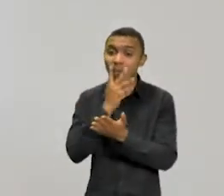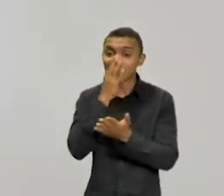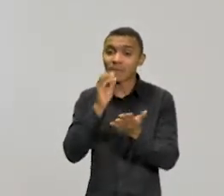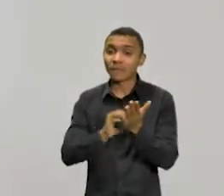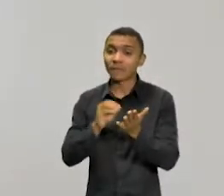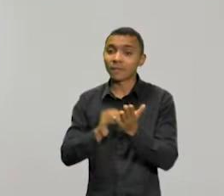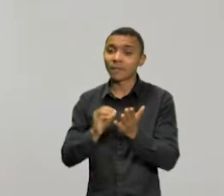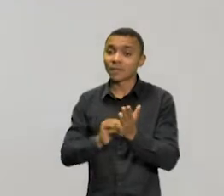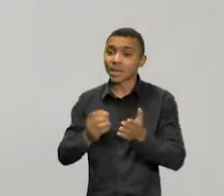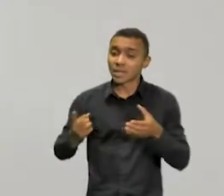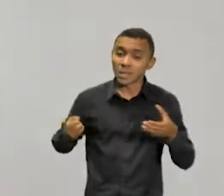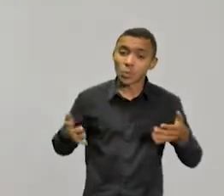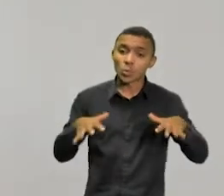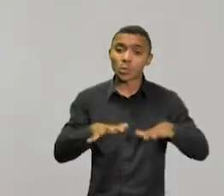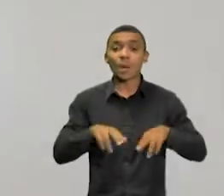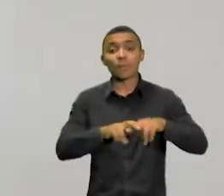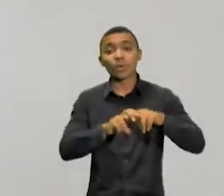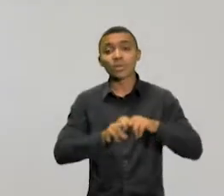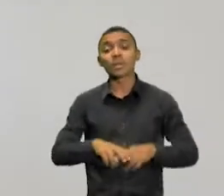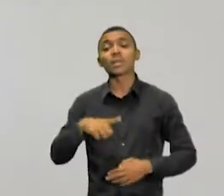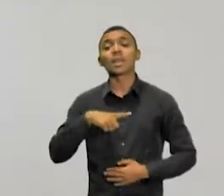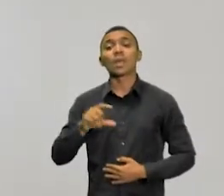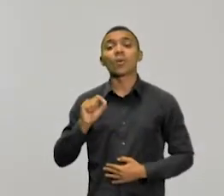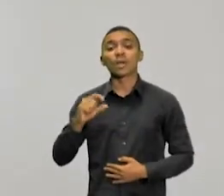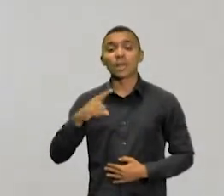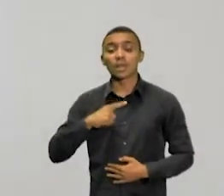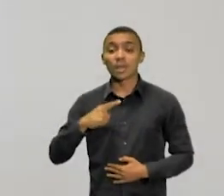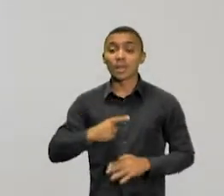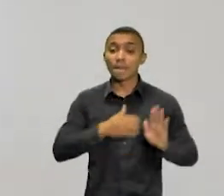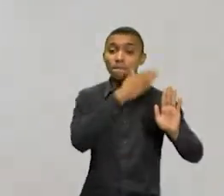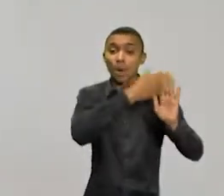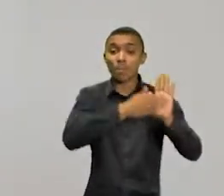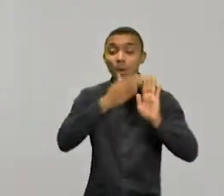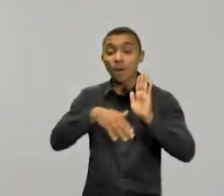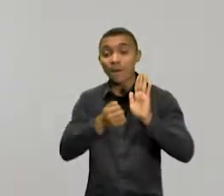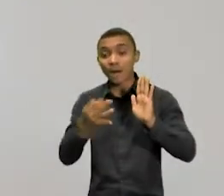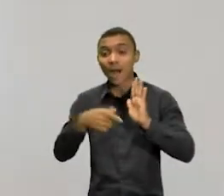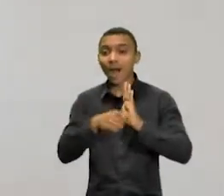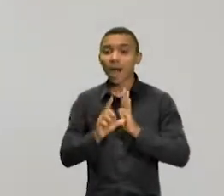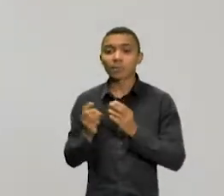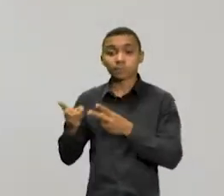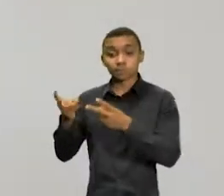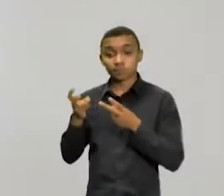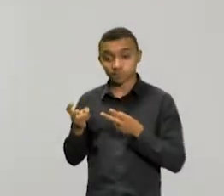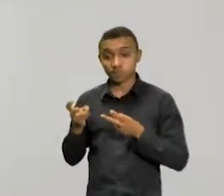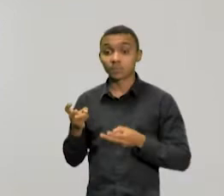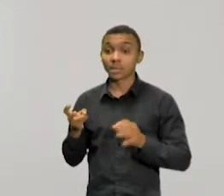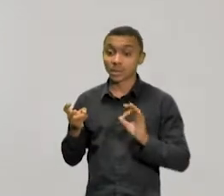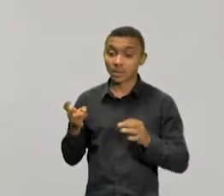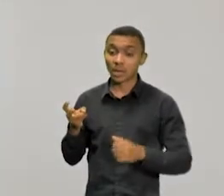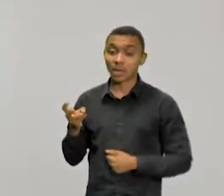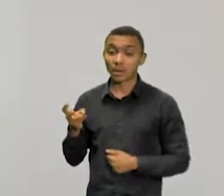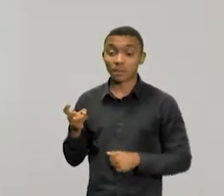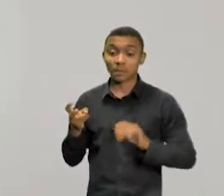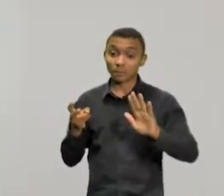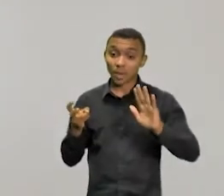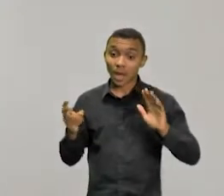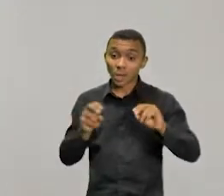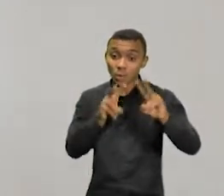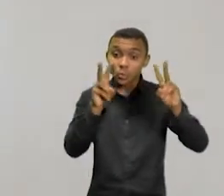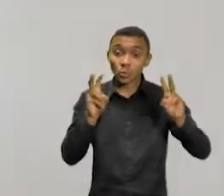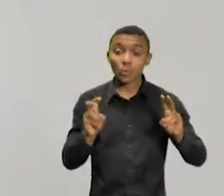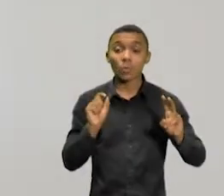você tem aí evidências suficientes para deduzir, de fato, essa correlação entre uma